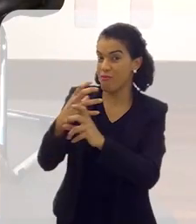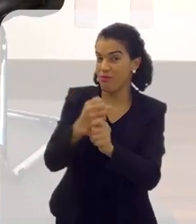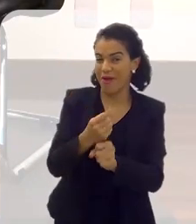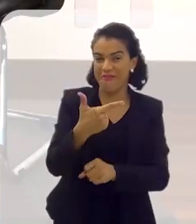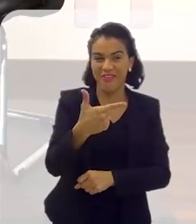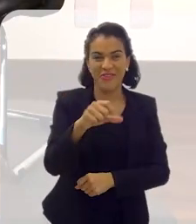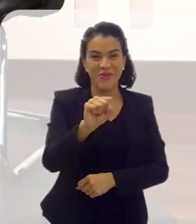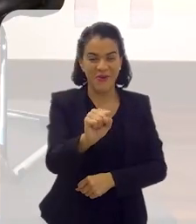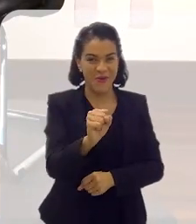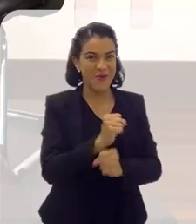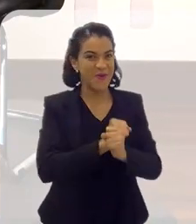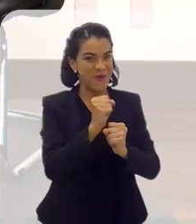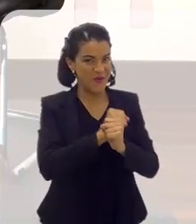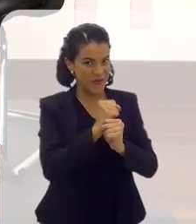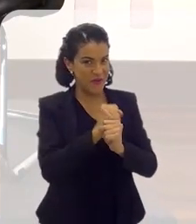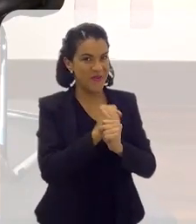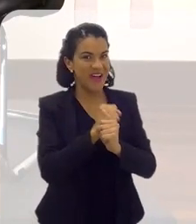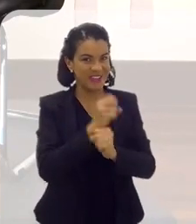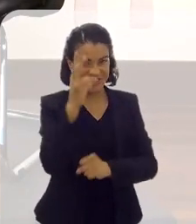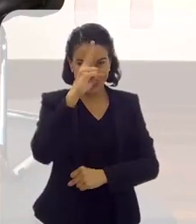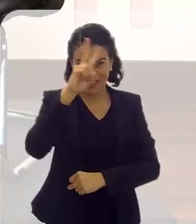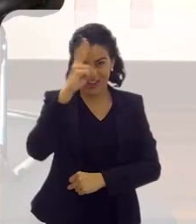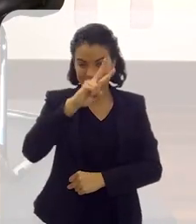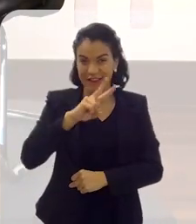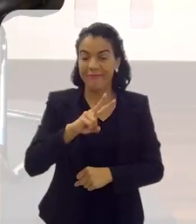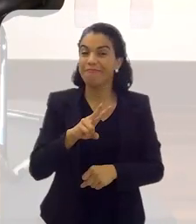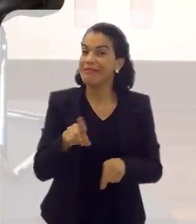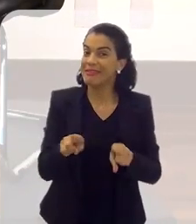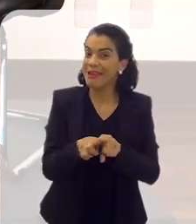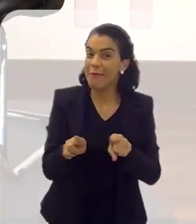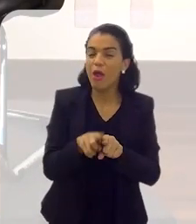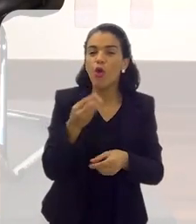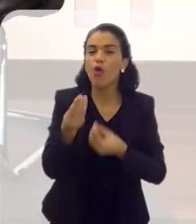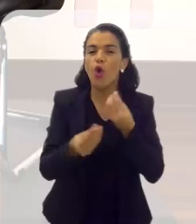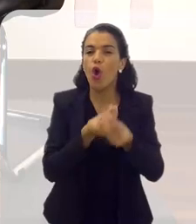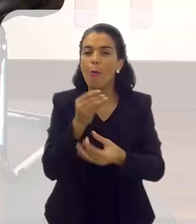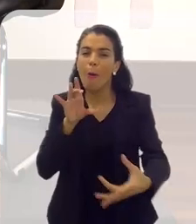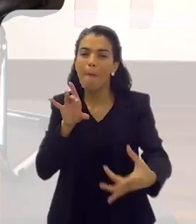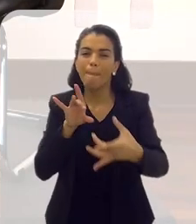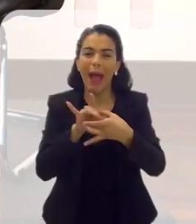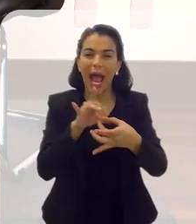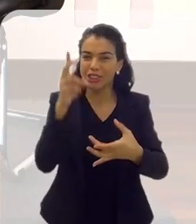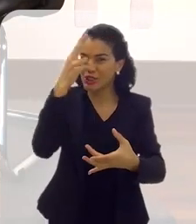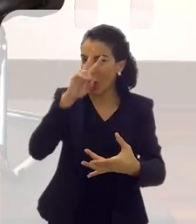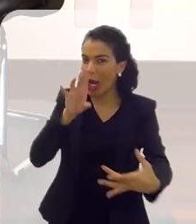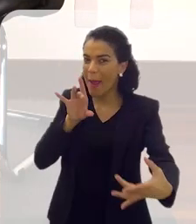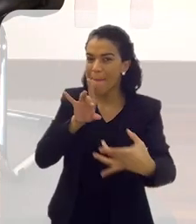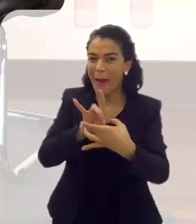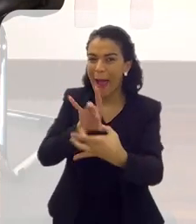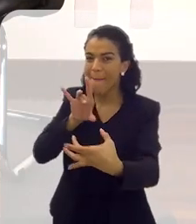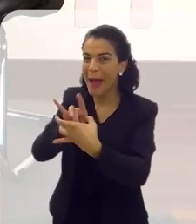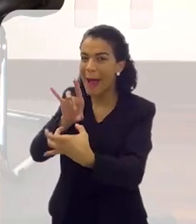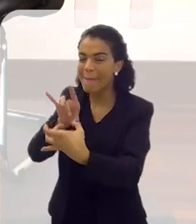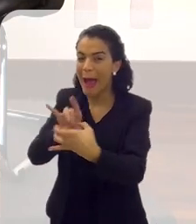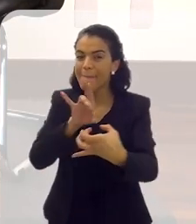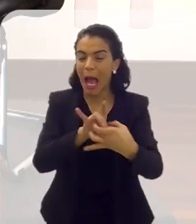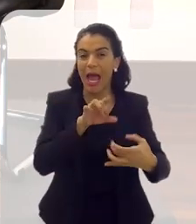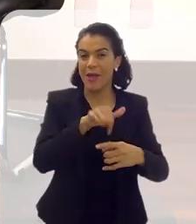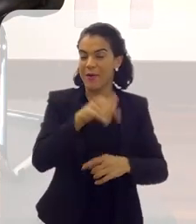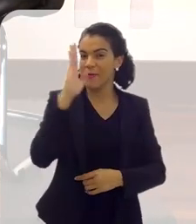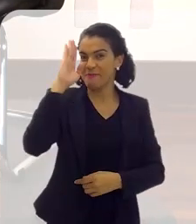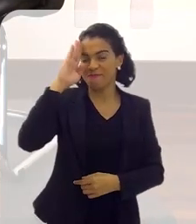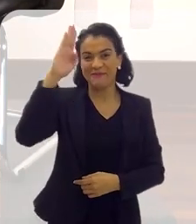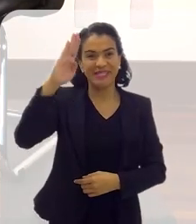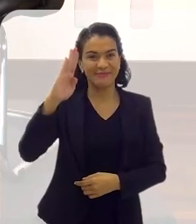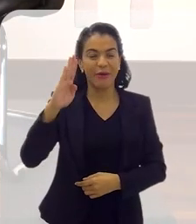Tem história para contar. Tem muita história. Eu acho importantíssimo. E como elas se encontram, isso eu acho